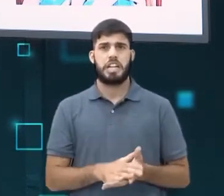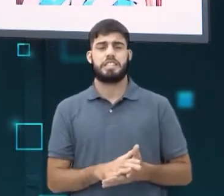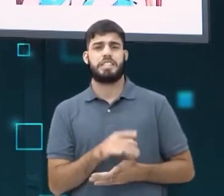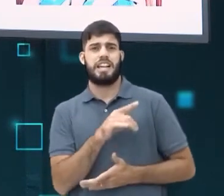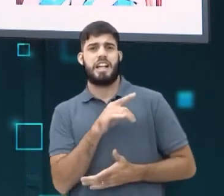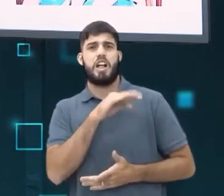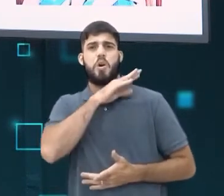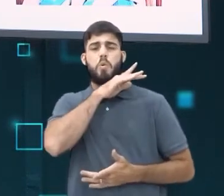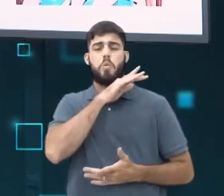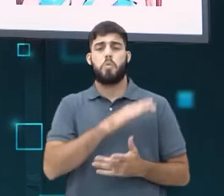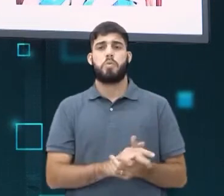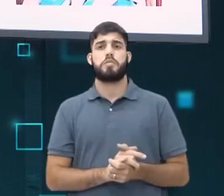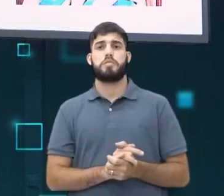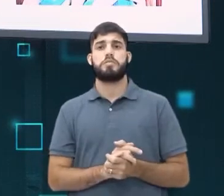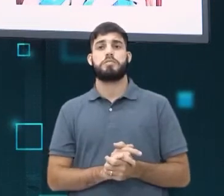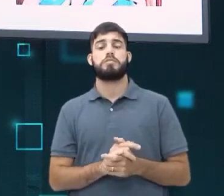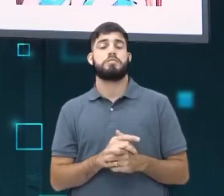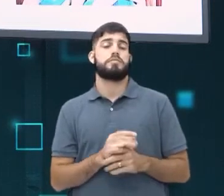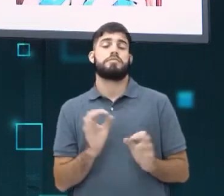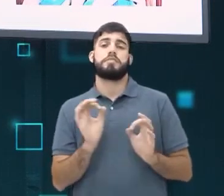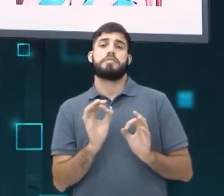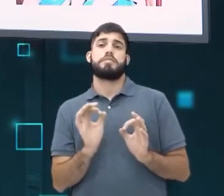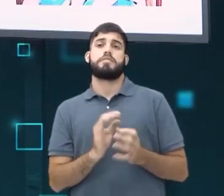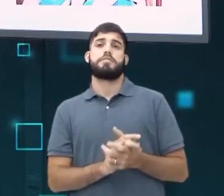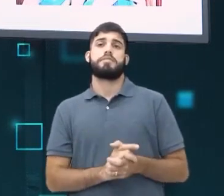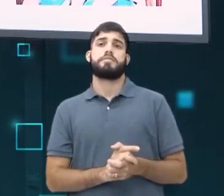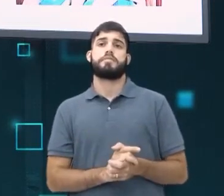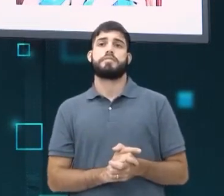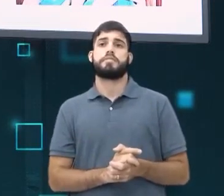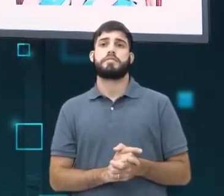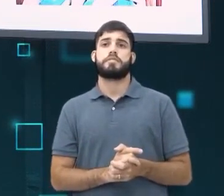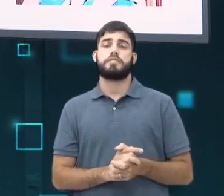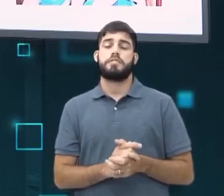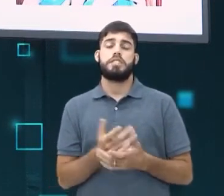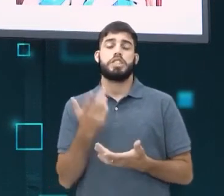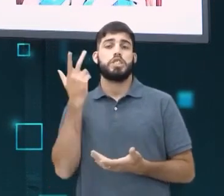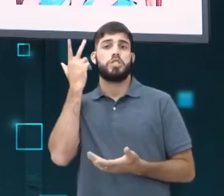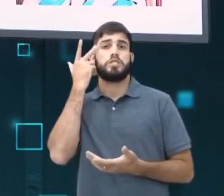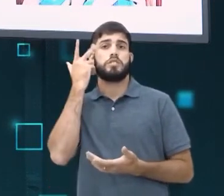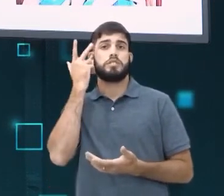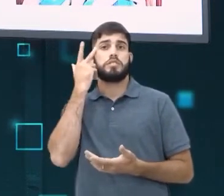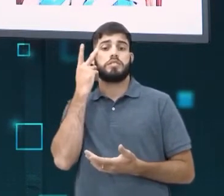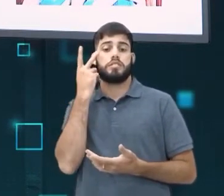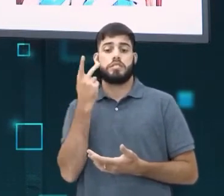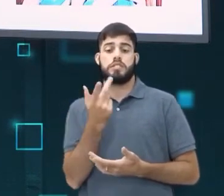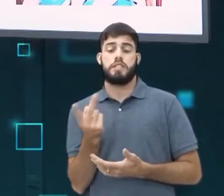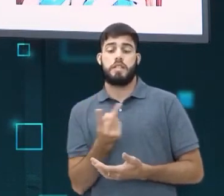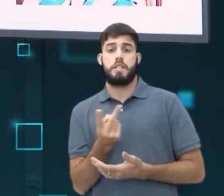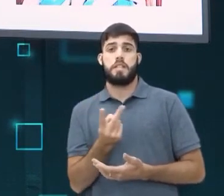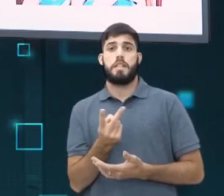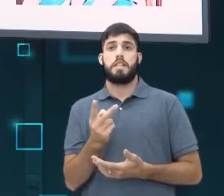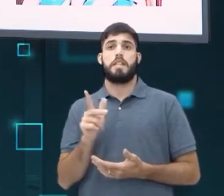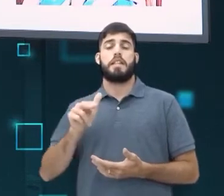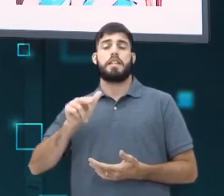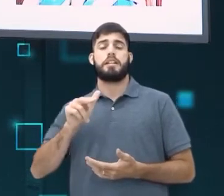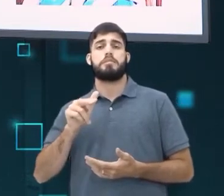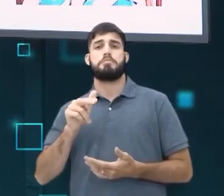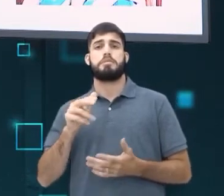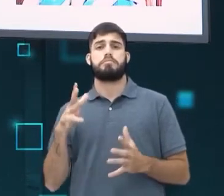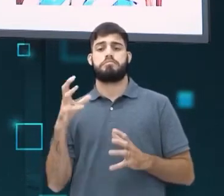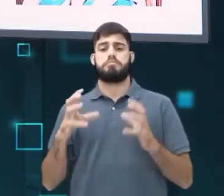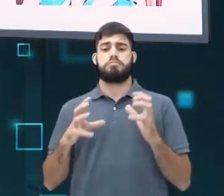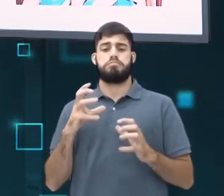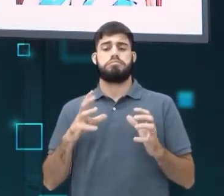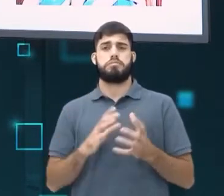malvada. E quando, na verdade, não é isso, né? É muito comum ver irmãos brigando. Então, assim,